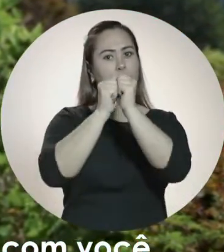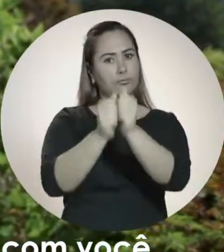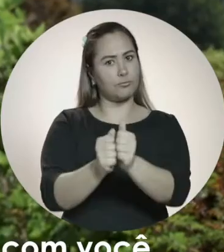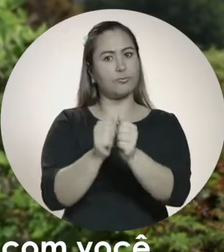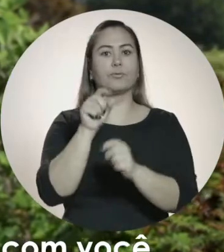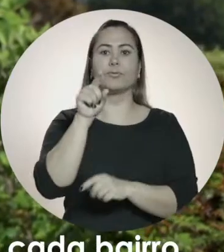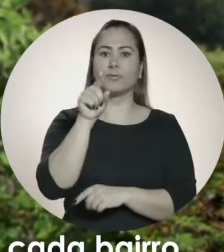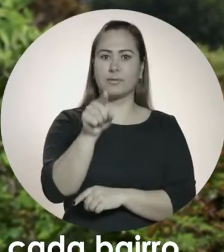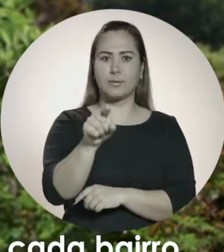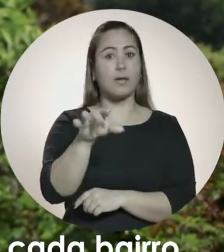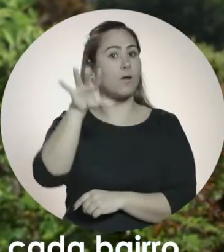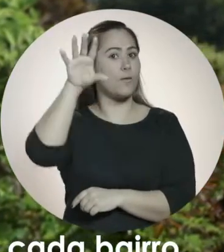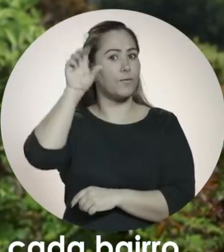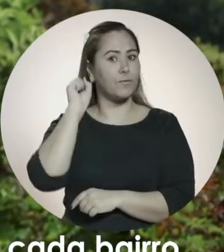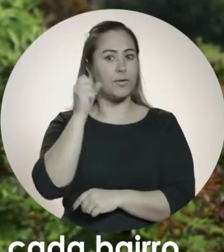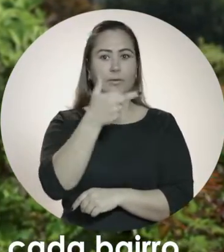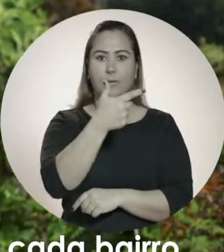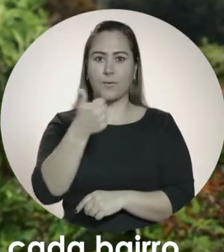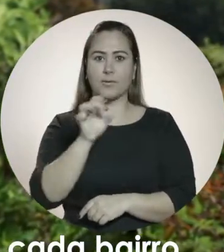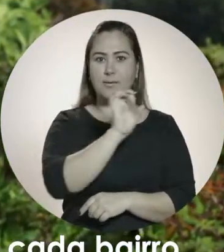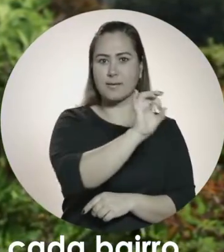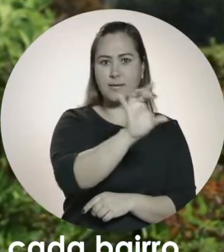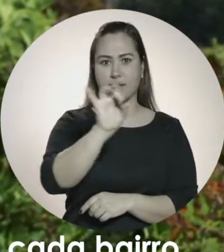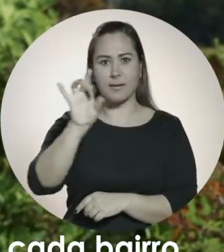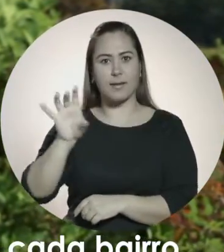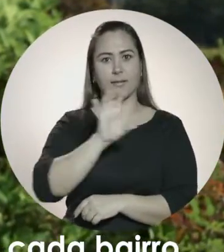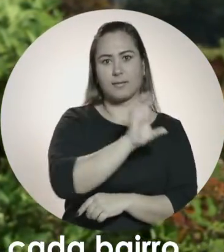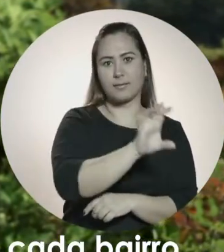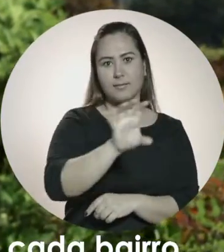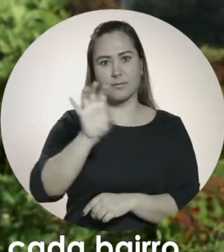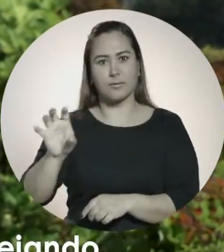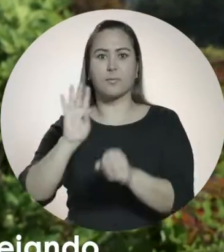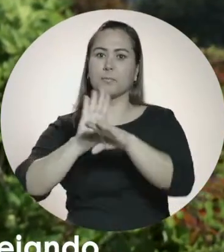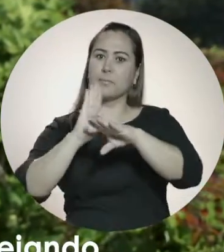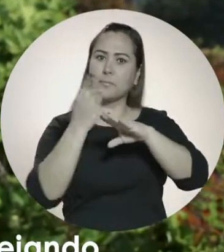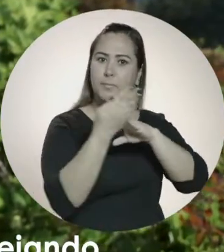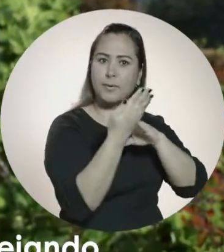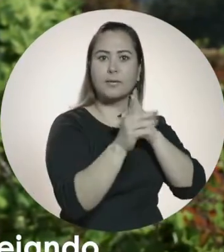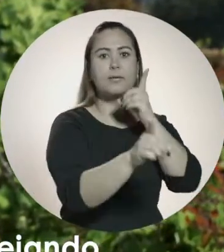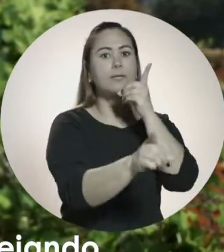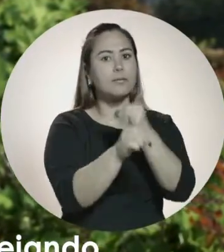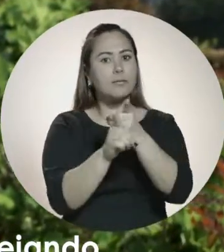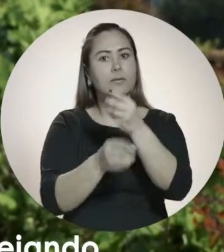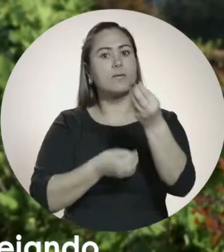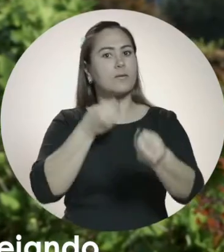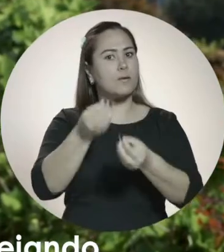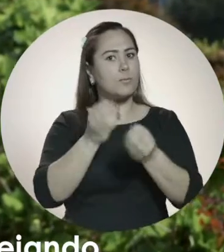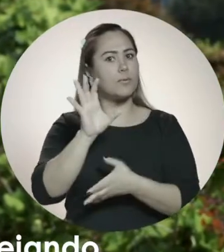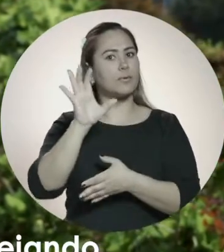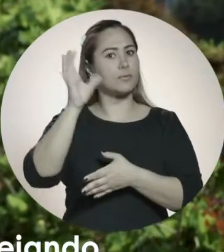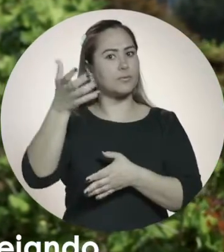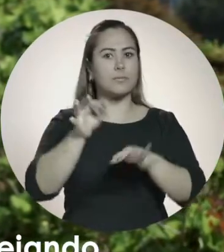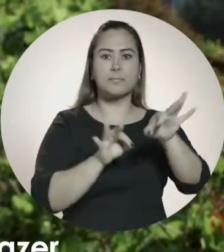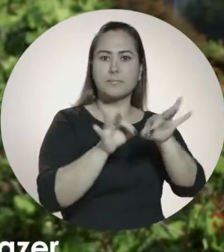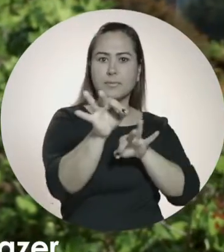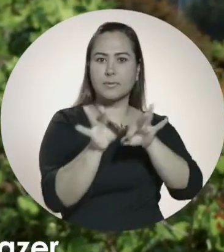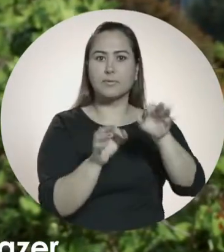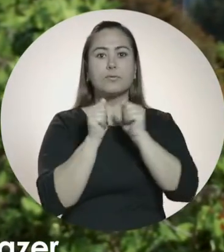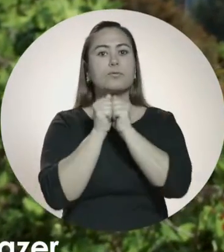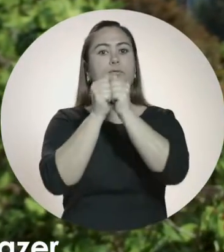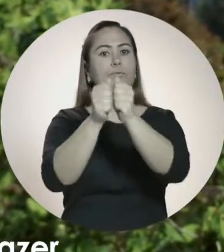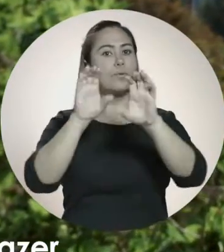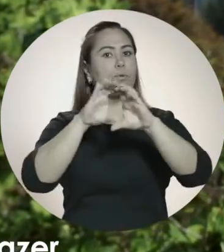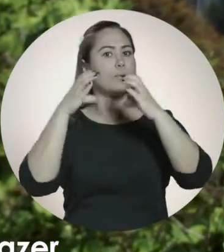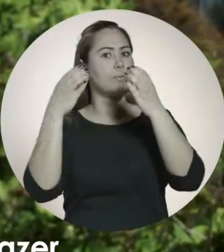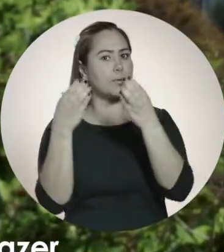junto com você, ouvindo as necessidades de cada região, de cada bairro, encontrando as soluções viáveis e planejando com a